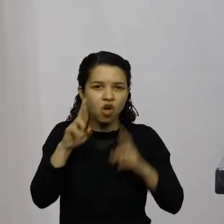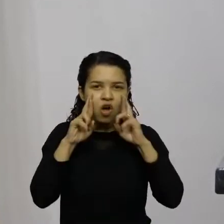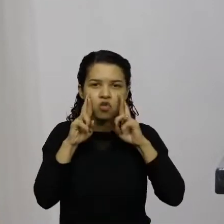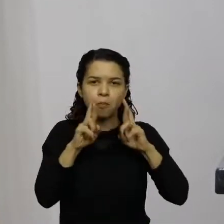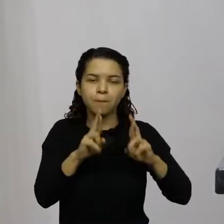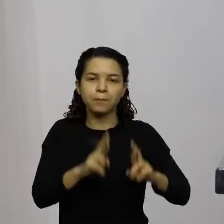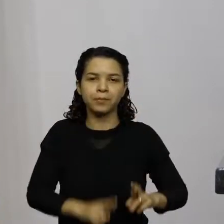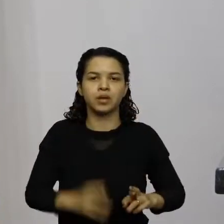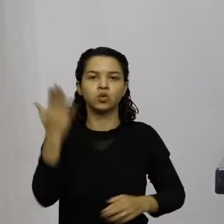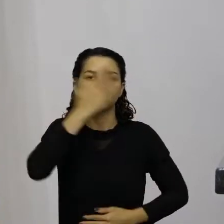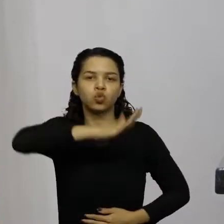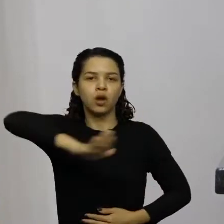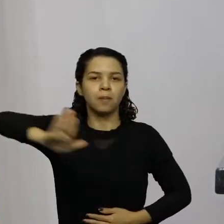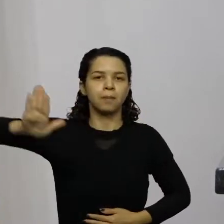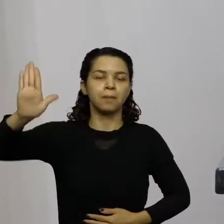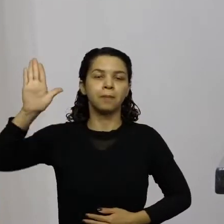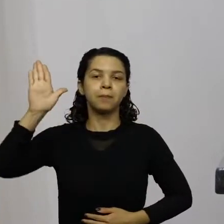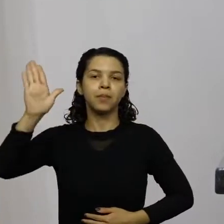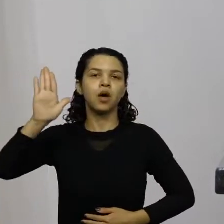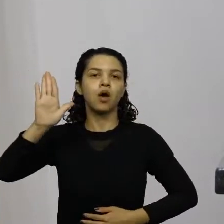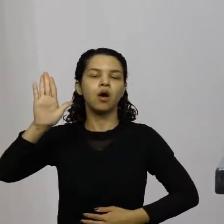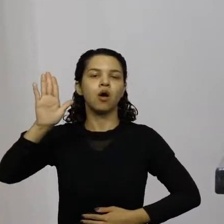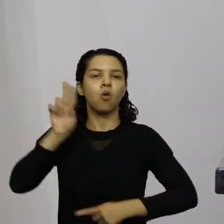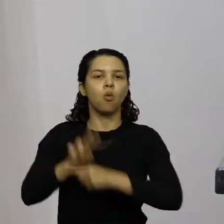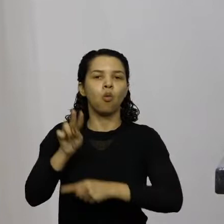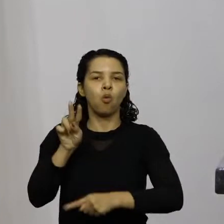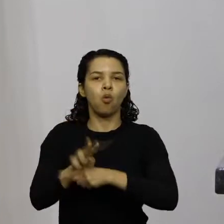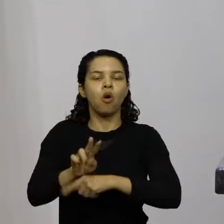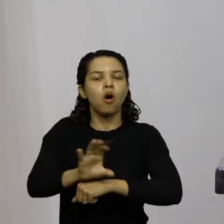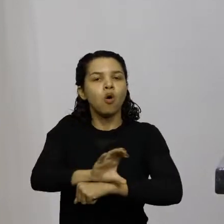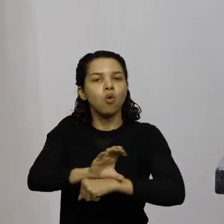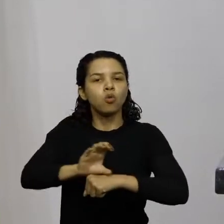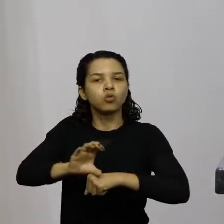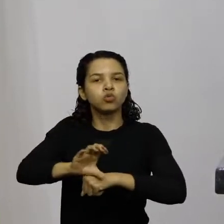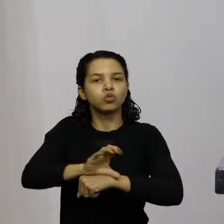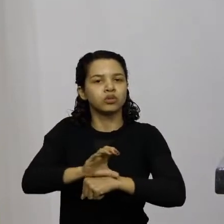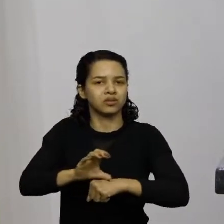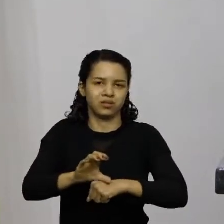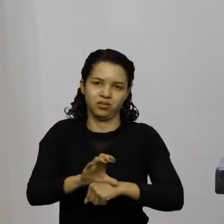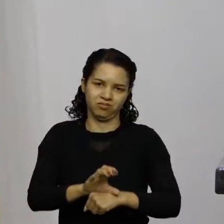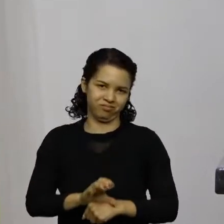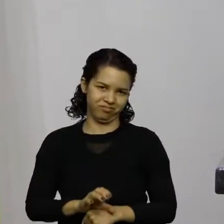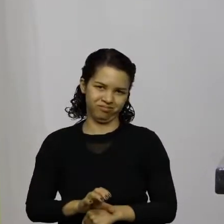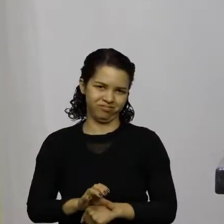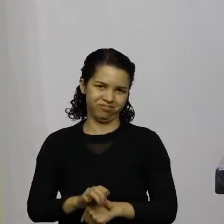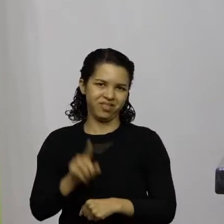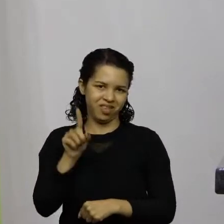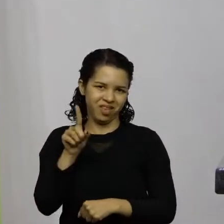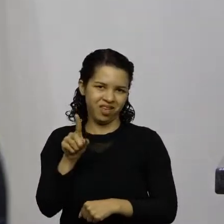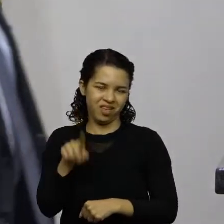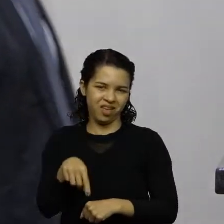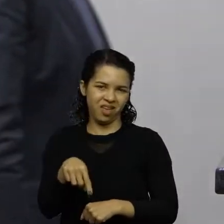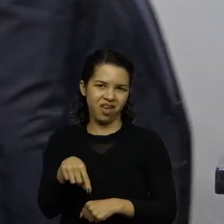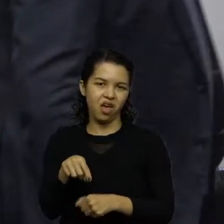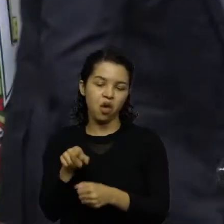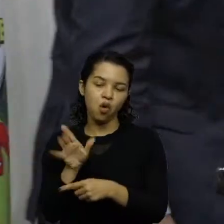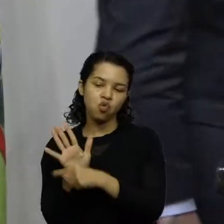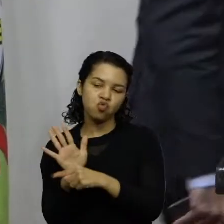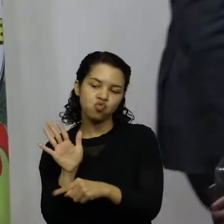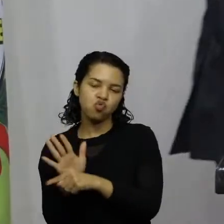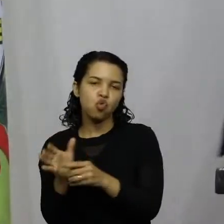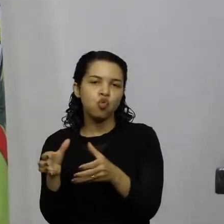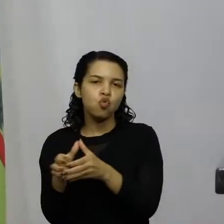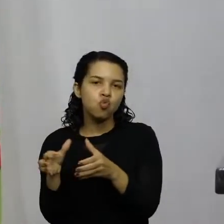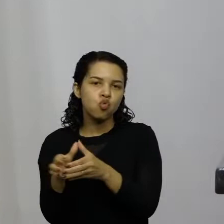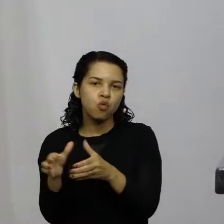fizeram de serem guardadores da constituição e não puxadinho de partidos da esquerda